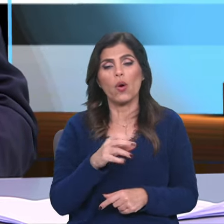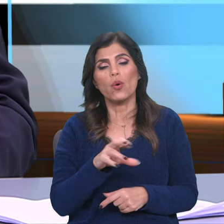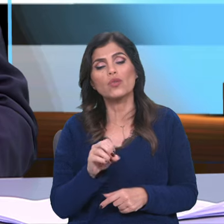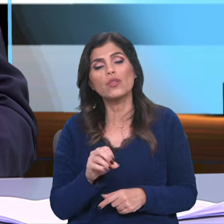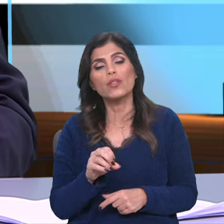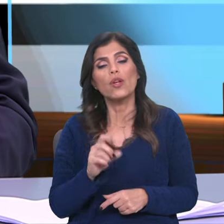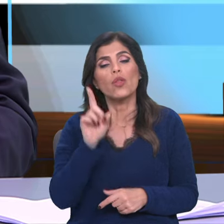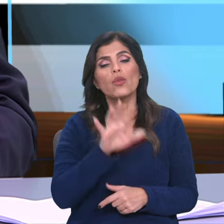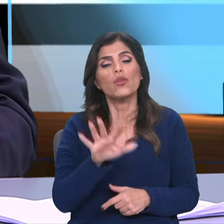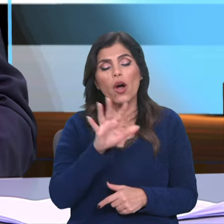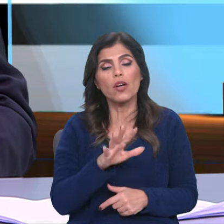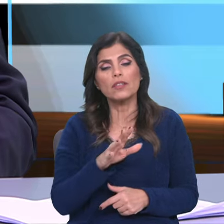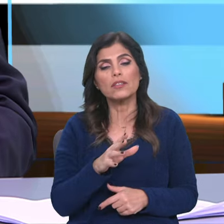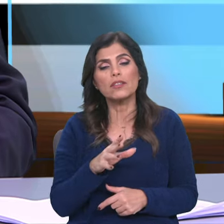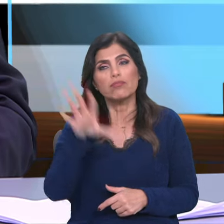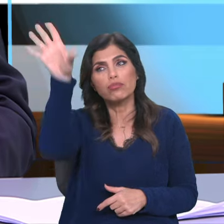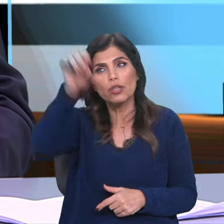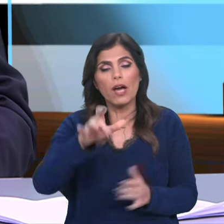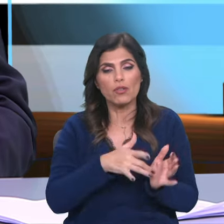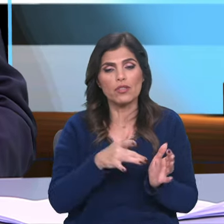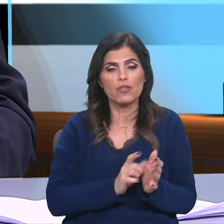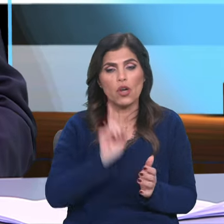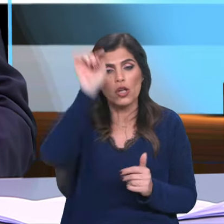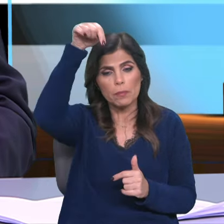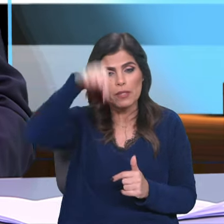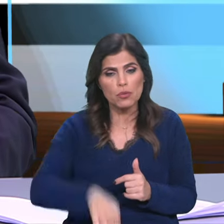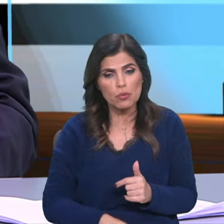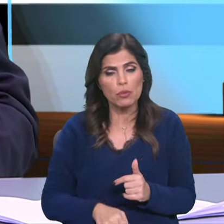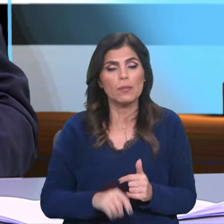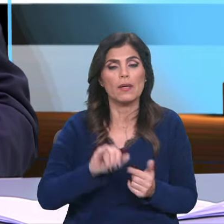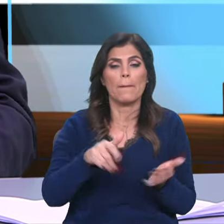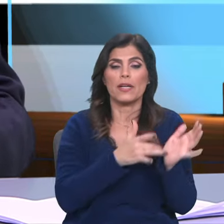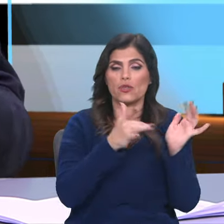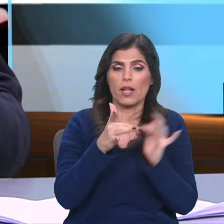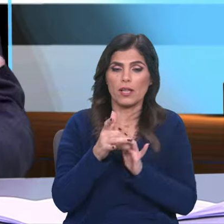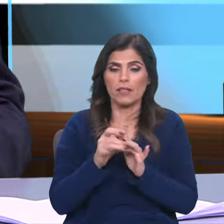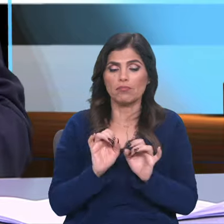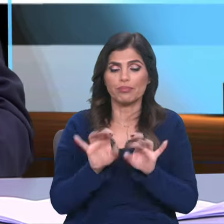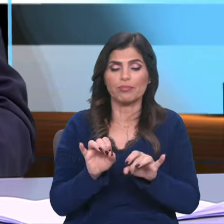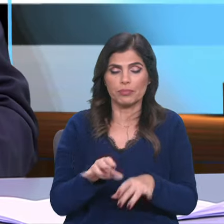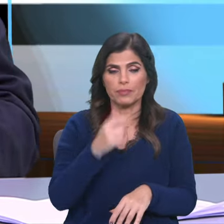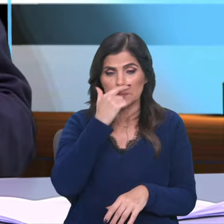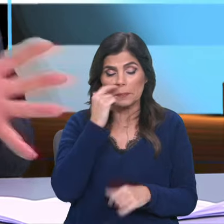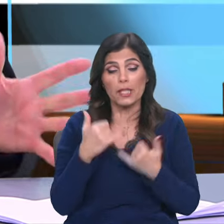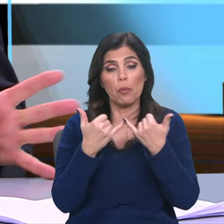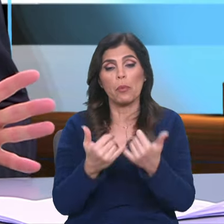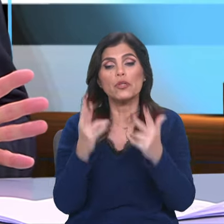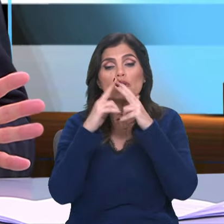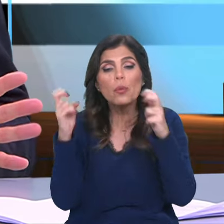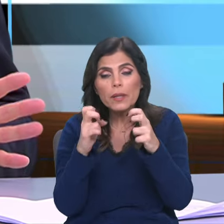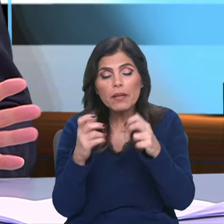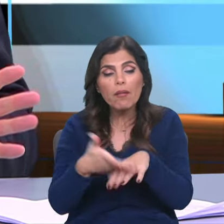os livros da lei para Sul, para Jerusalém, refugiaram-se lá e redescobriram que, de facto, nos séculos